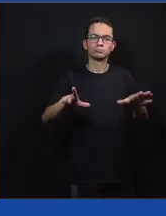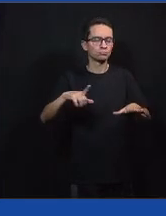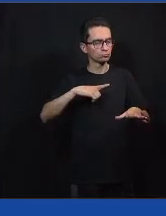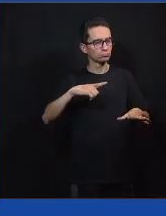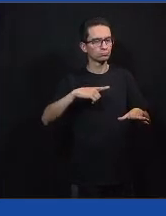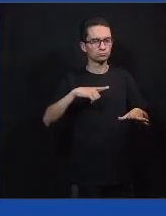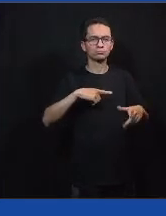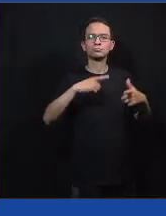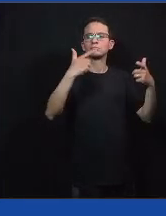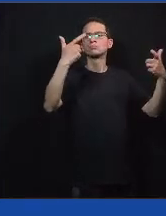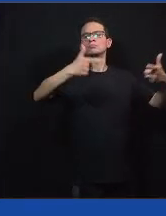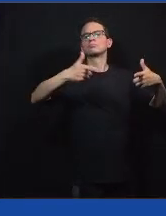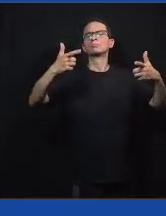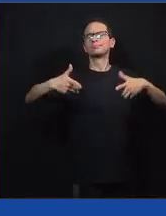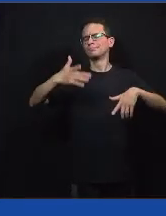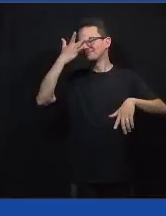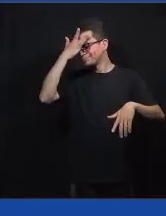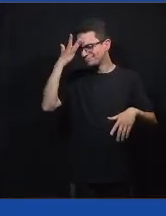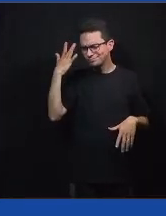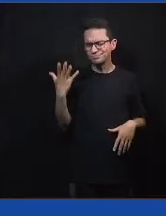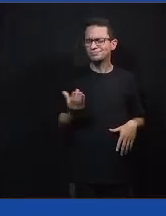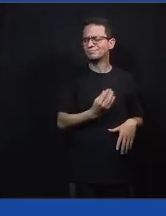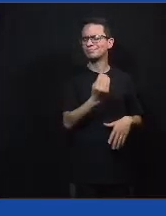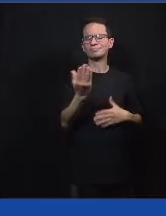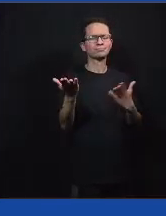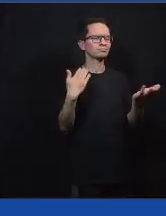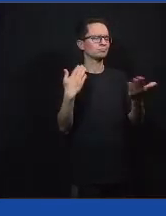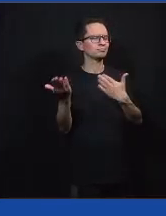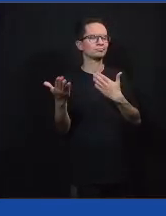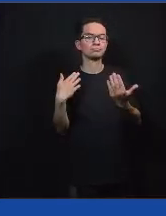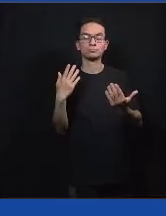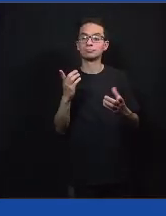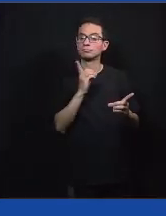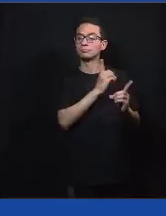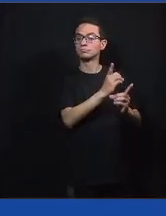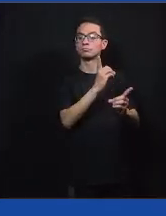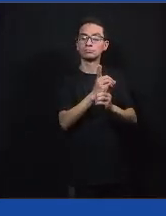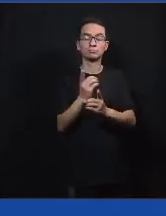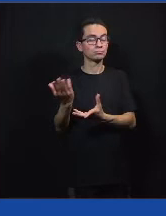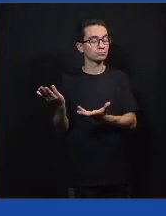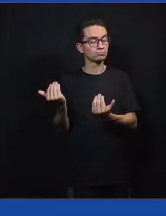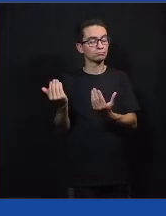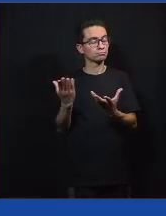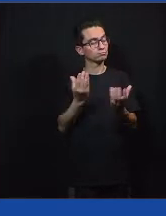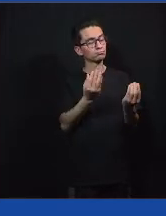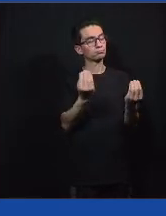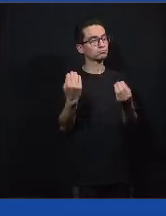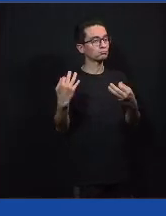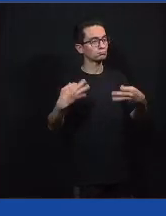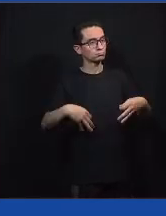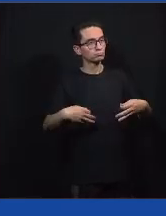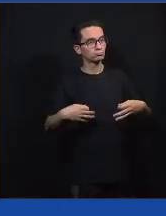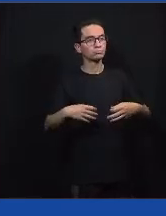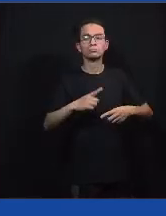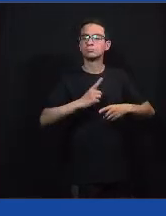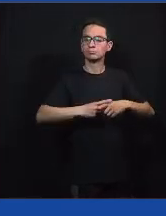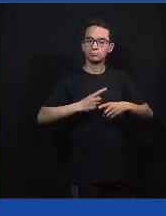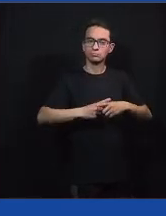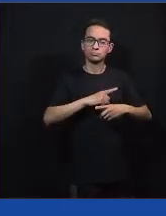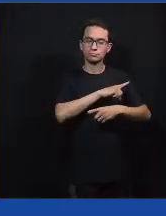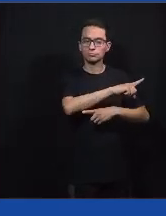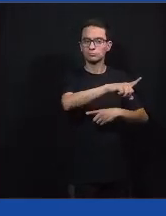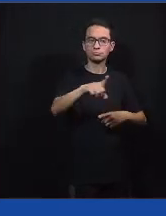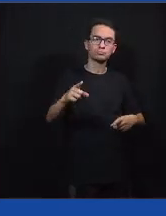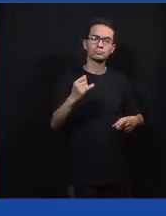o território, conhecer muita gente, falar com muita gente, encontrar muitos jovens. E é importante que esses jovens cheguem até